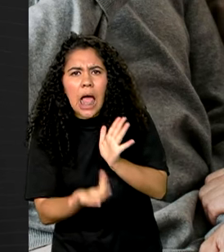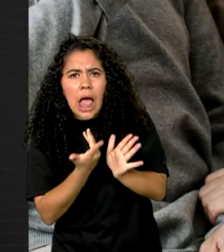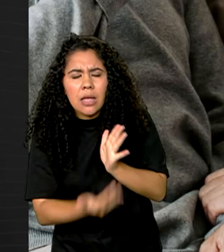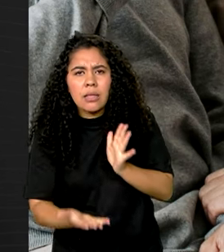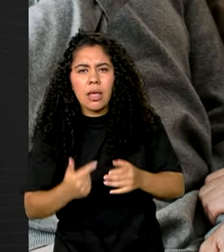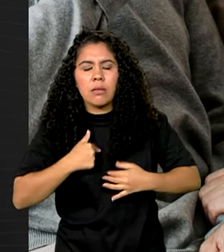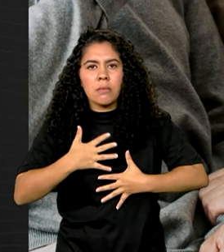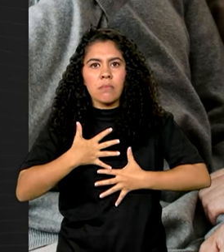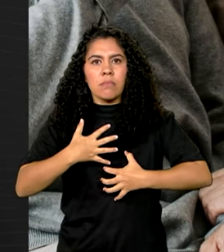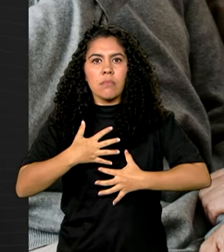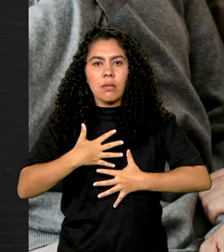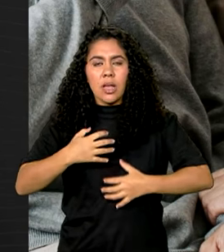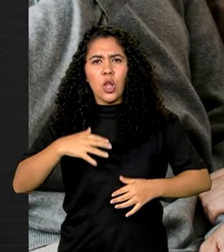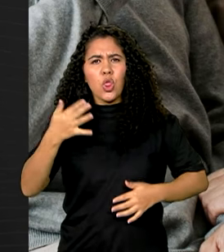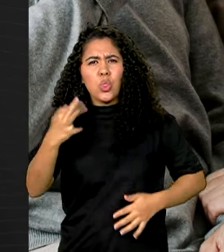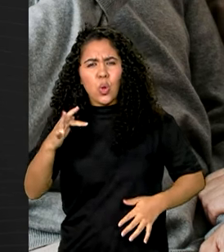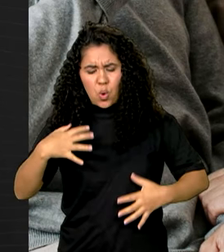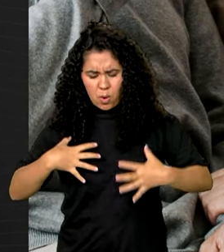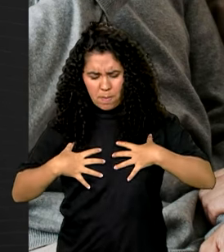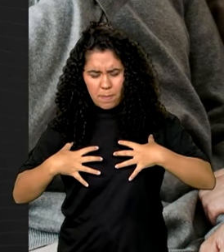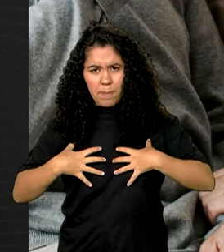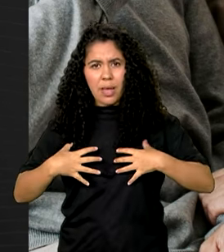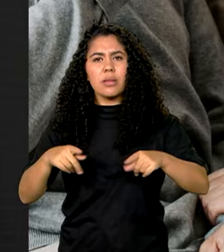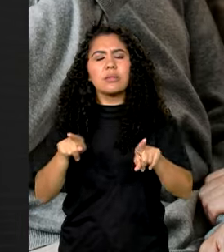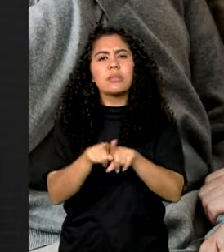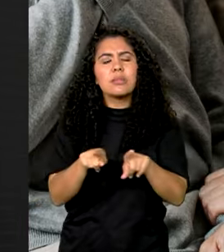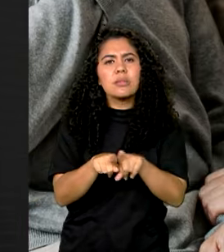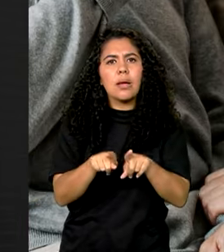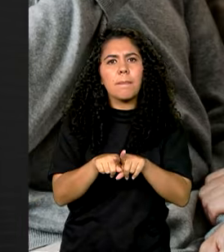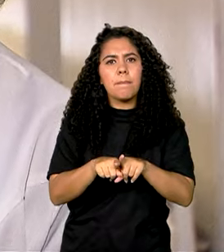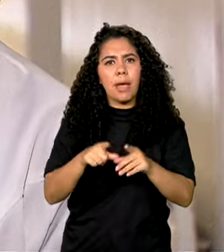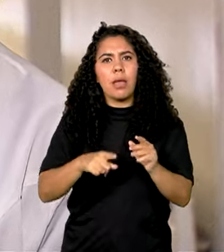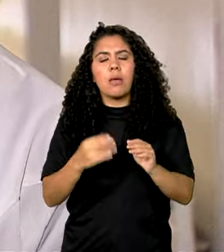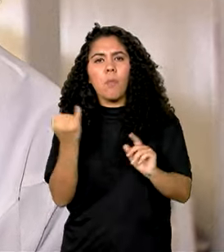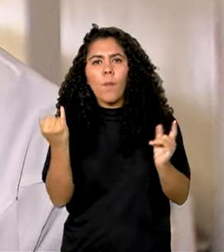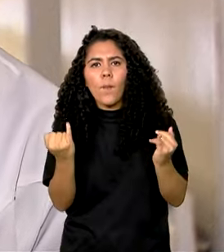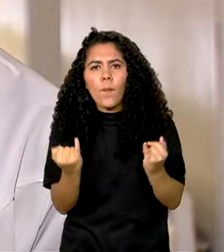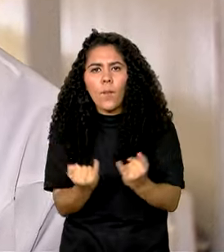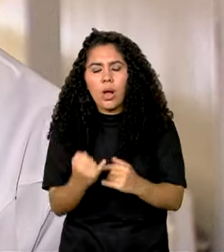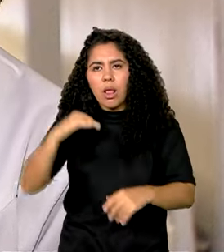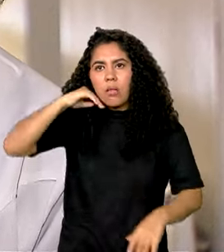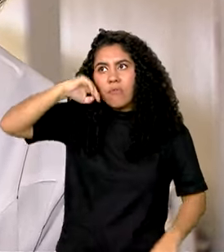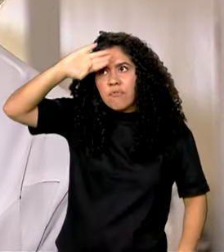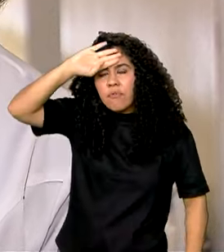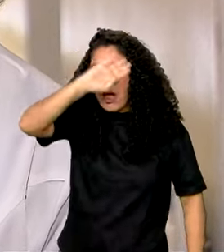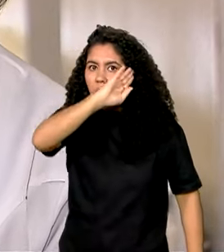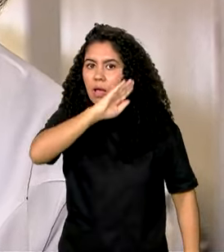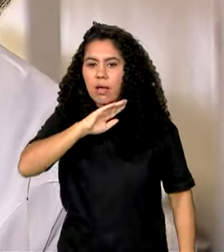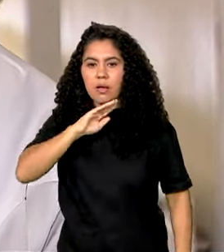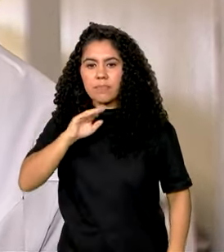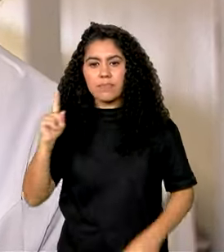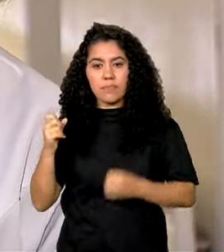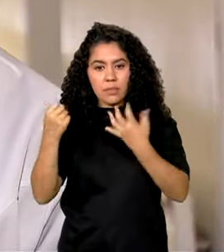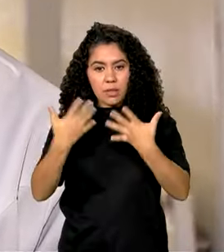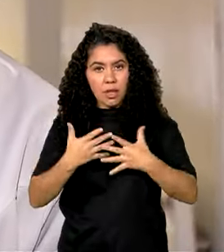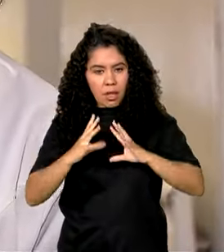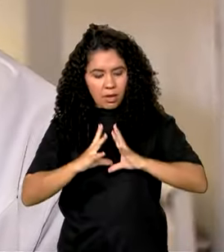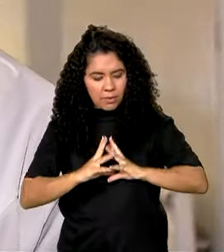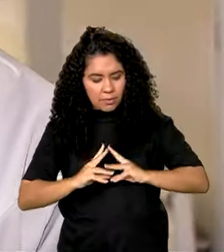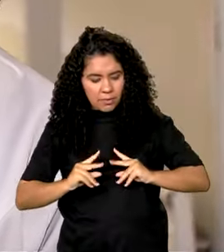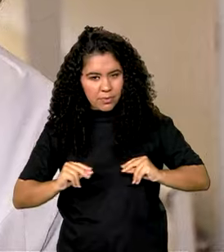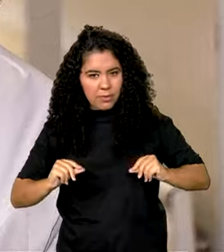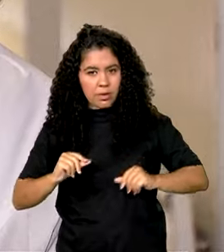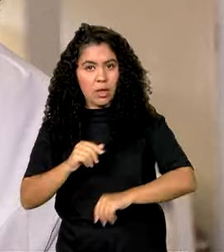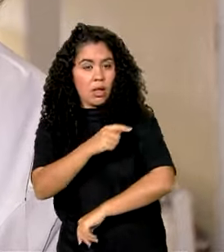dor no peito, fraqueza, perda de peso e febre. Logo após cicatrizar, vai ficar essa